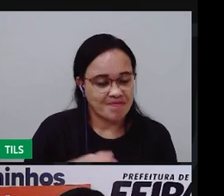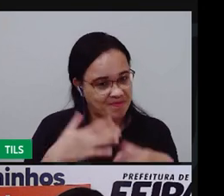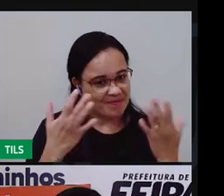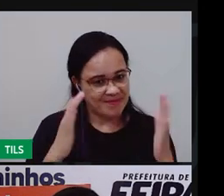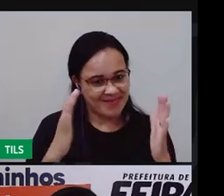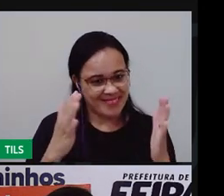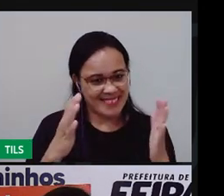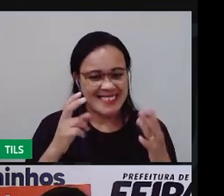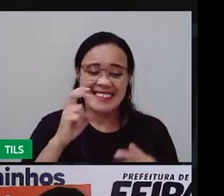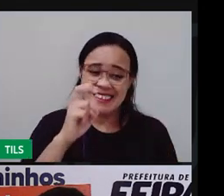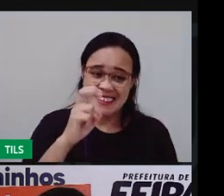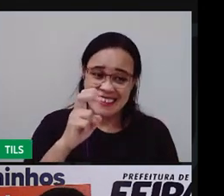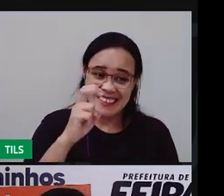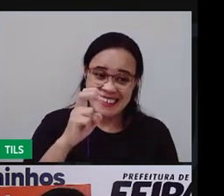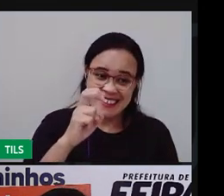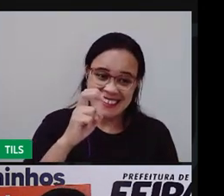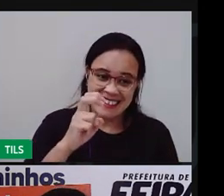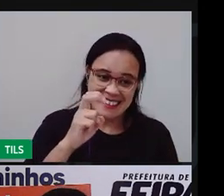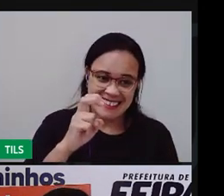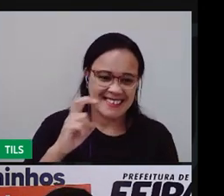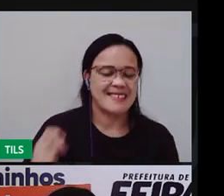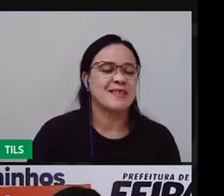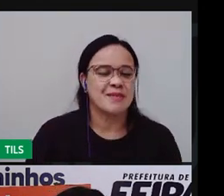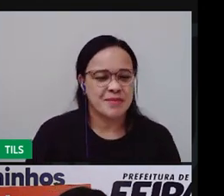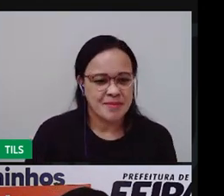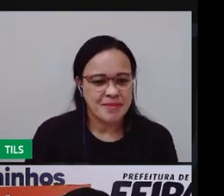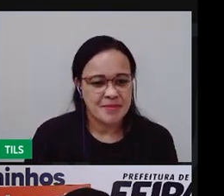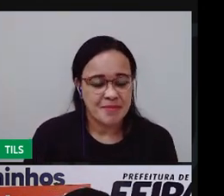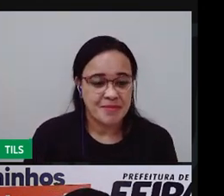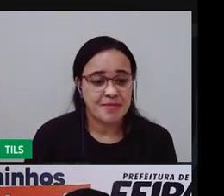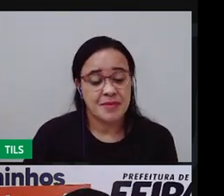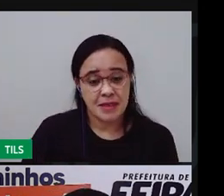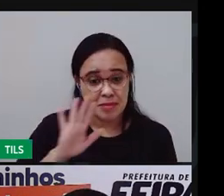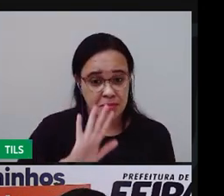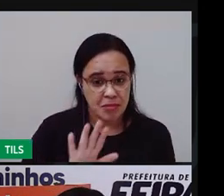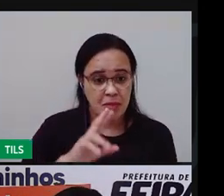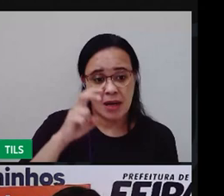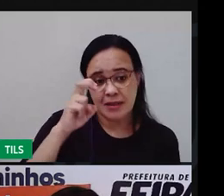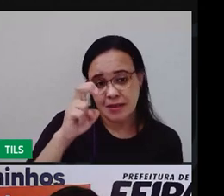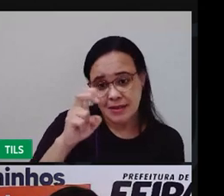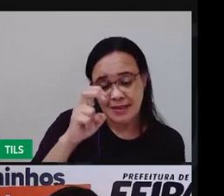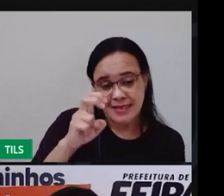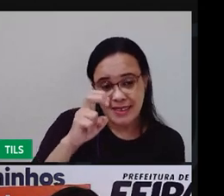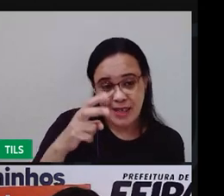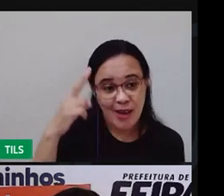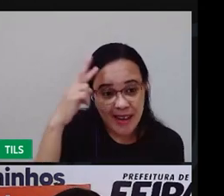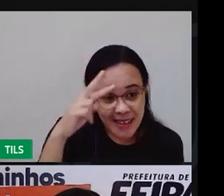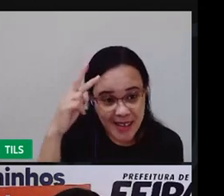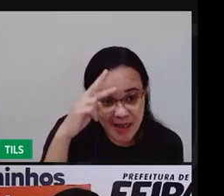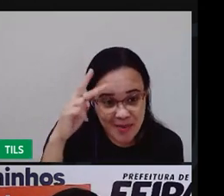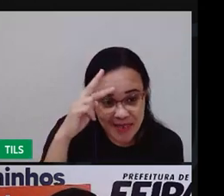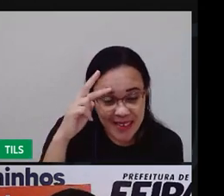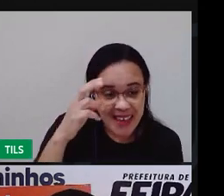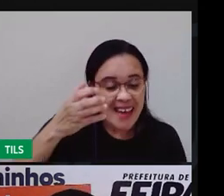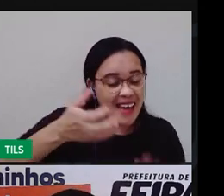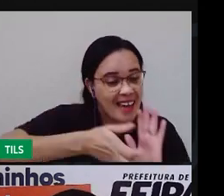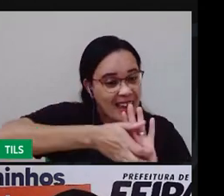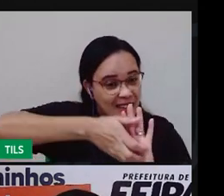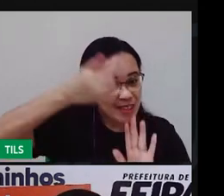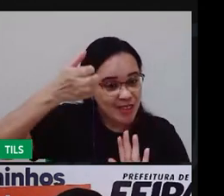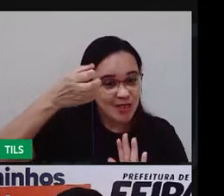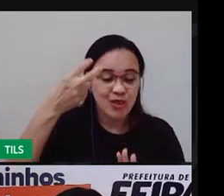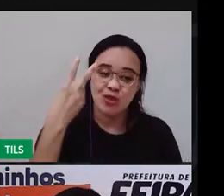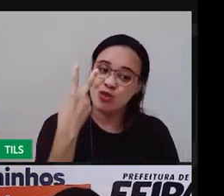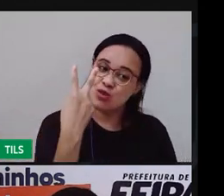Ela ficou com cinco, mais desses cinco. Ela ainda tirou dois para dar mãe.